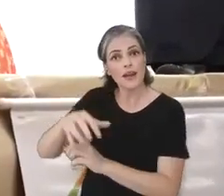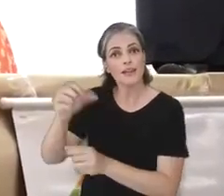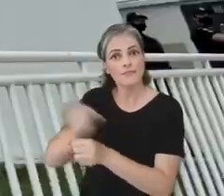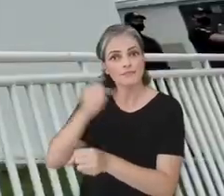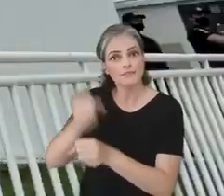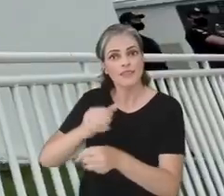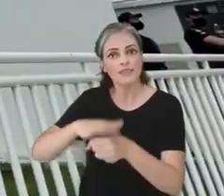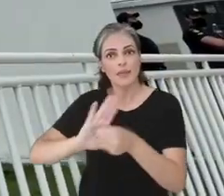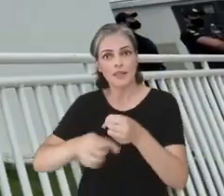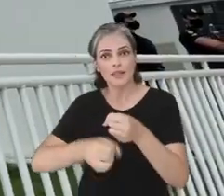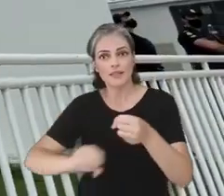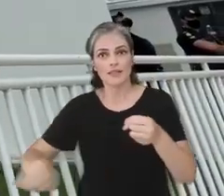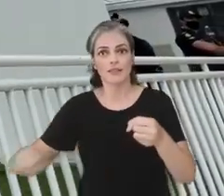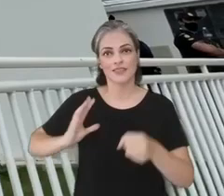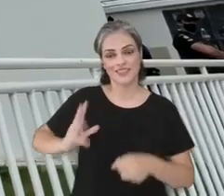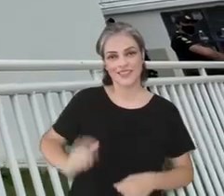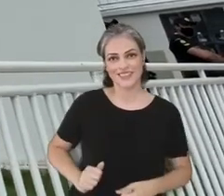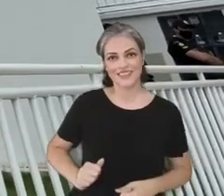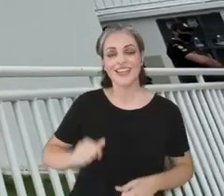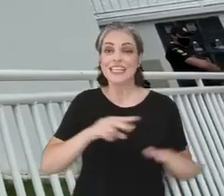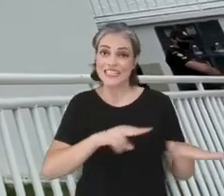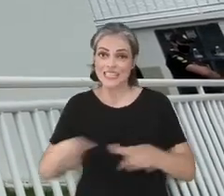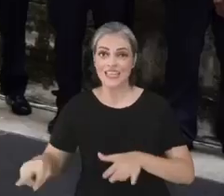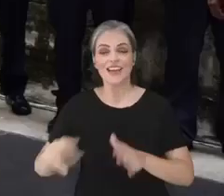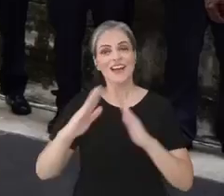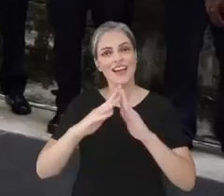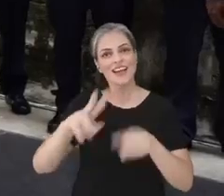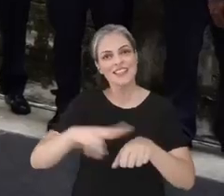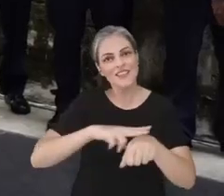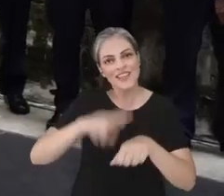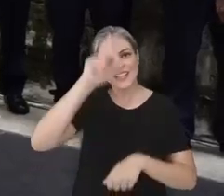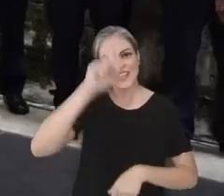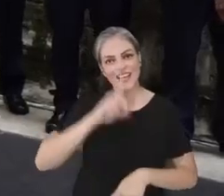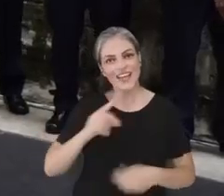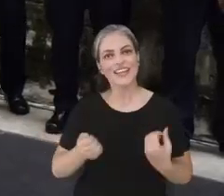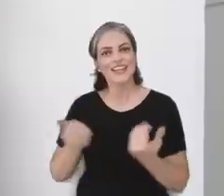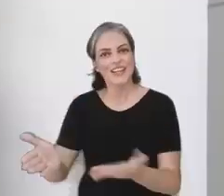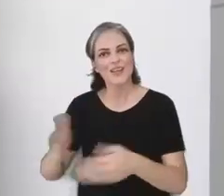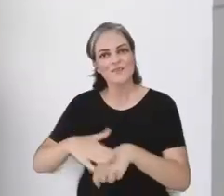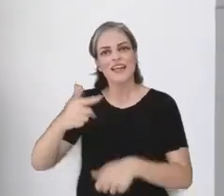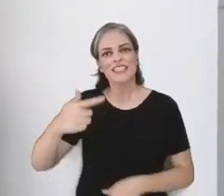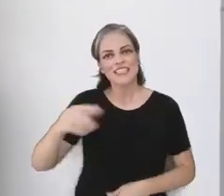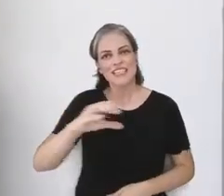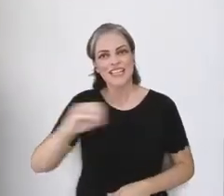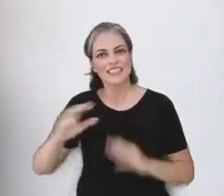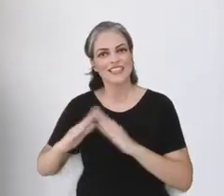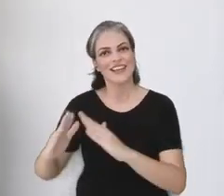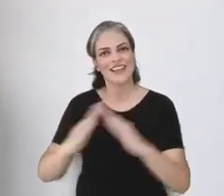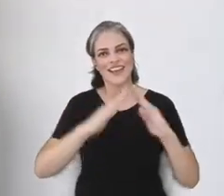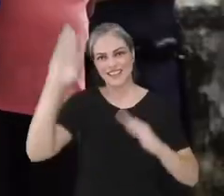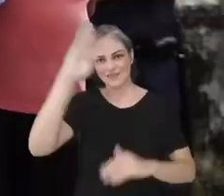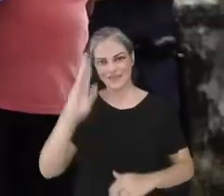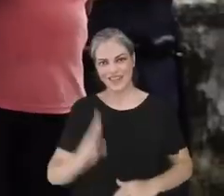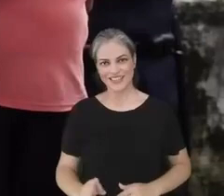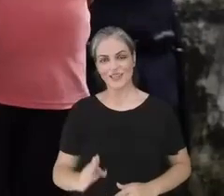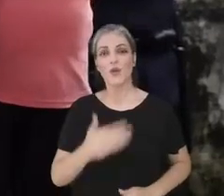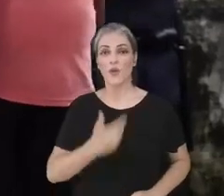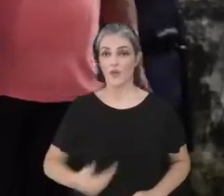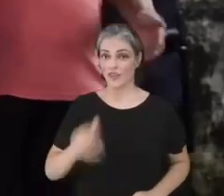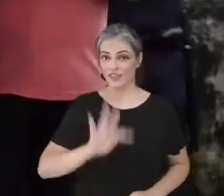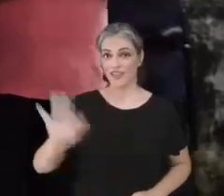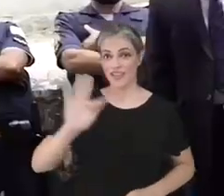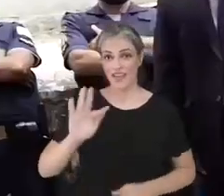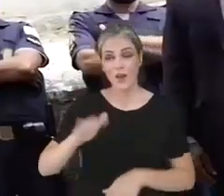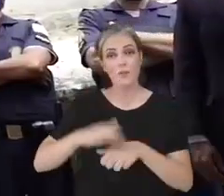Paraná. Nesta semana, o programa Casa Verde e Amarela entregou mais de 790 moradias pelo Brasil, com investimento